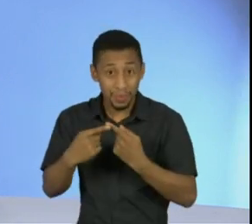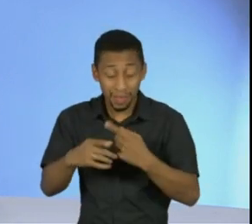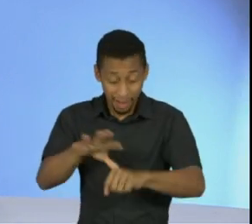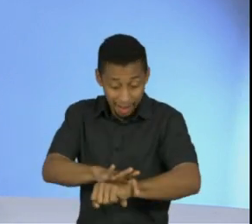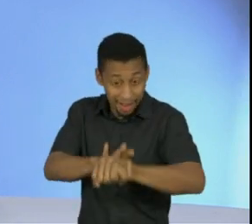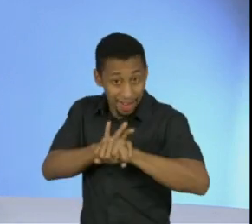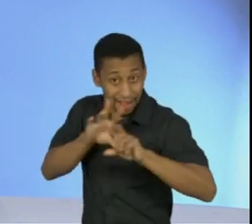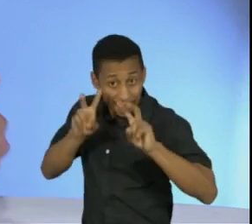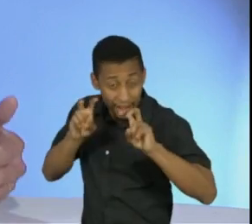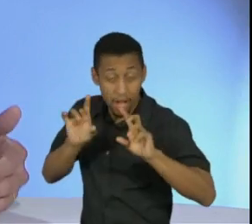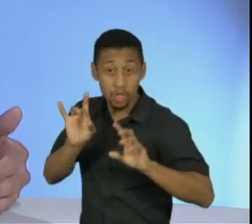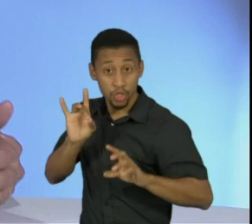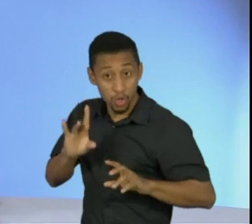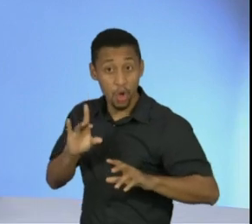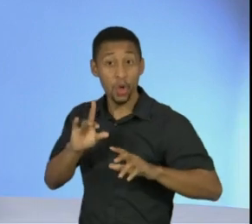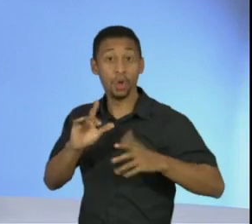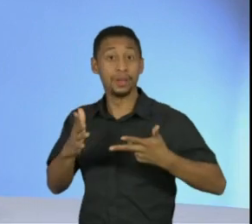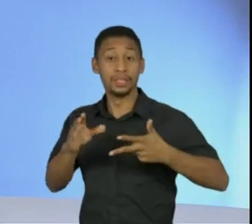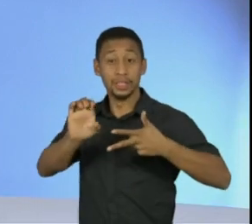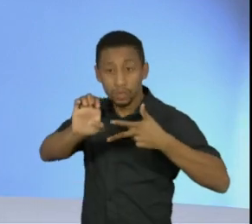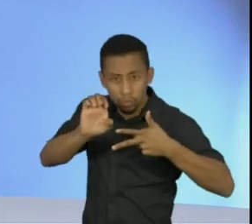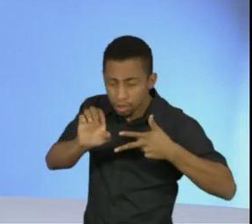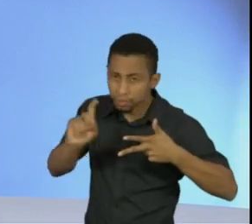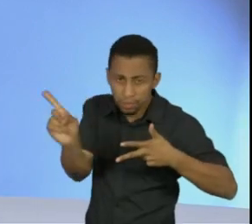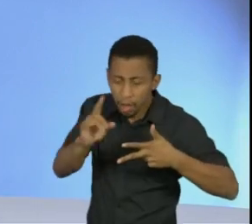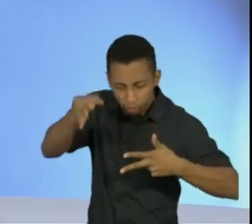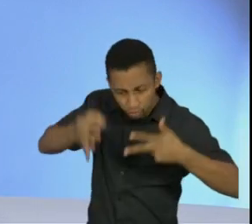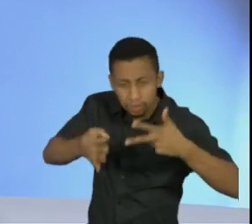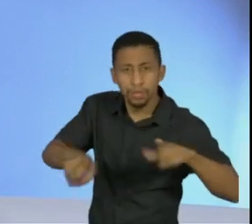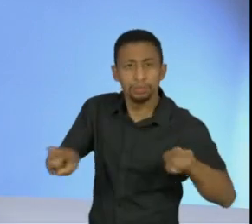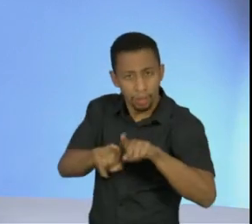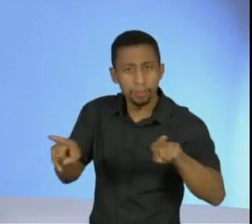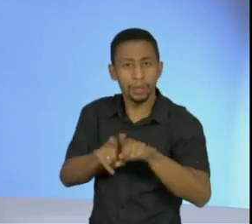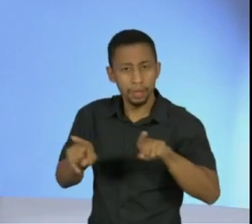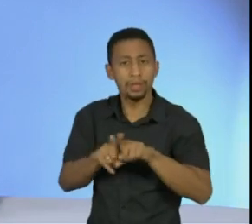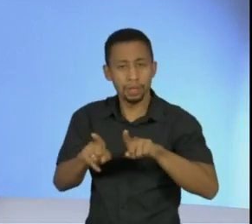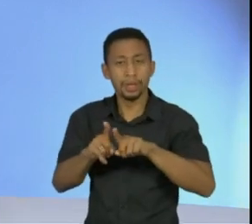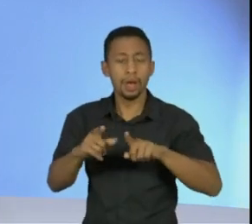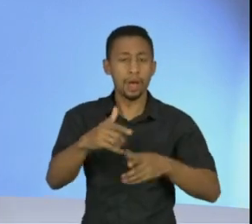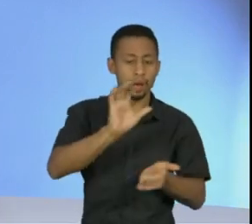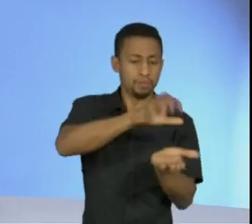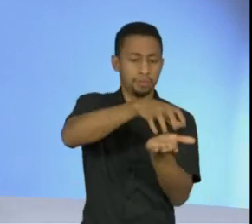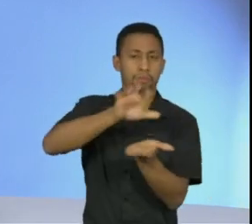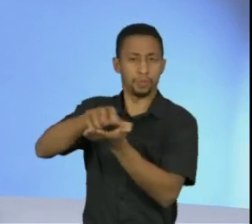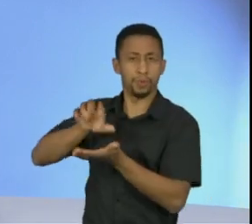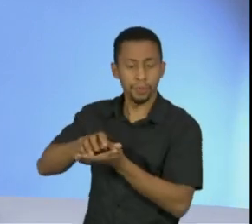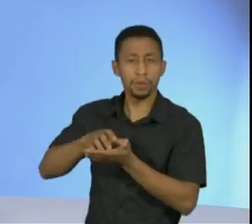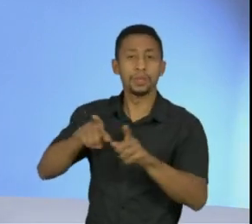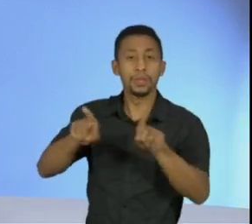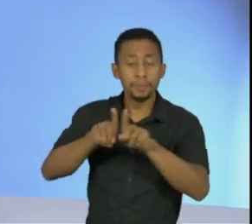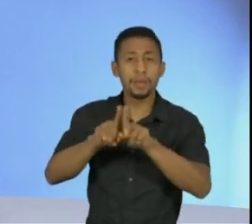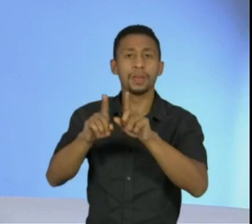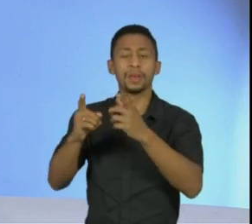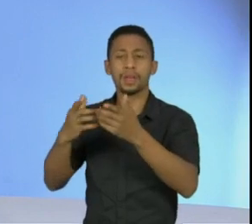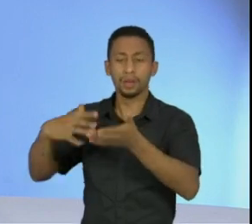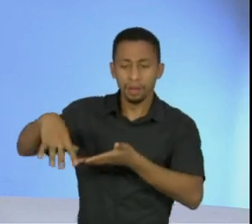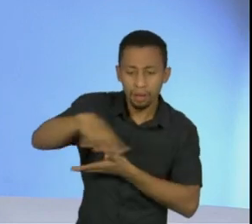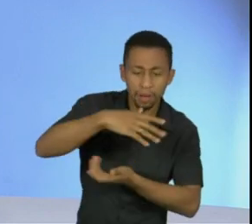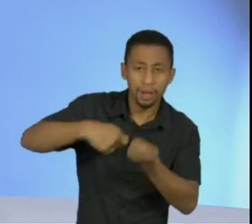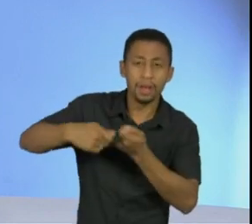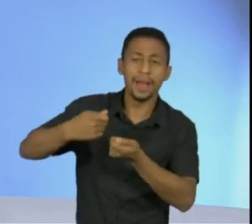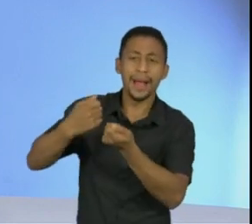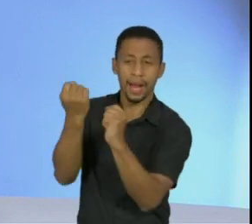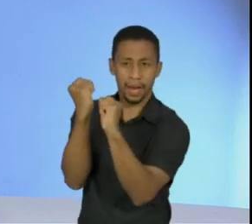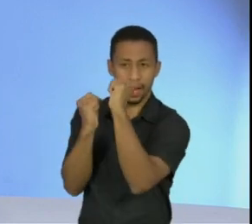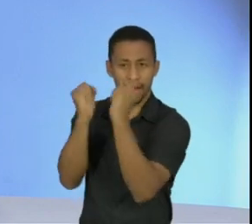do executivo, é do judiciário, são das outras instituições, é envolver a academia. Eu convidei o Fórum Nacional